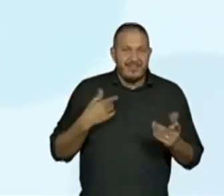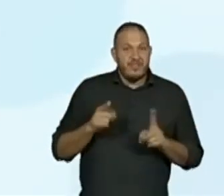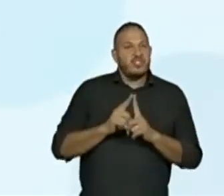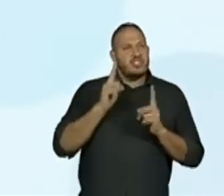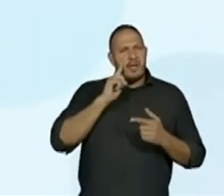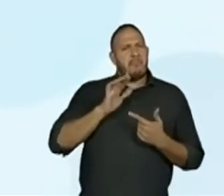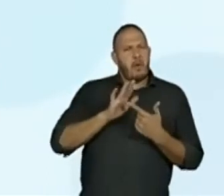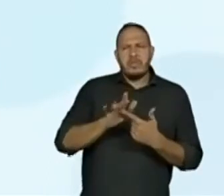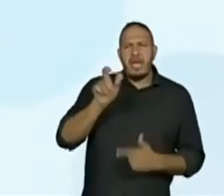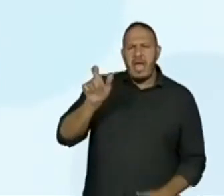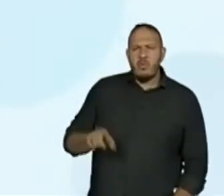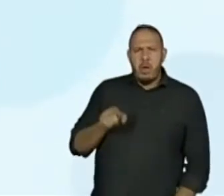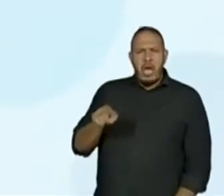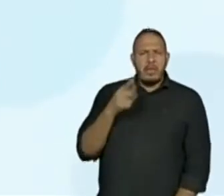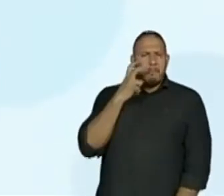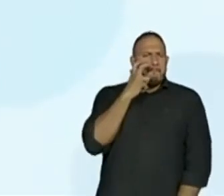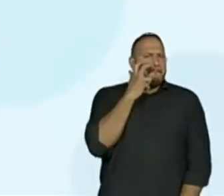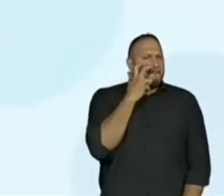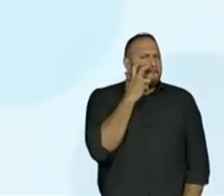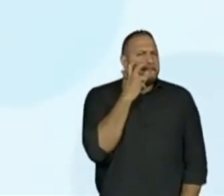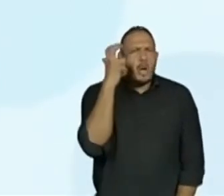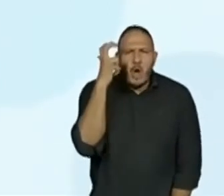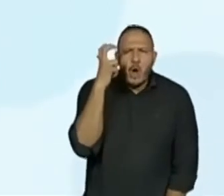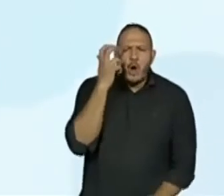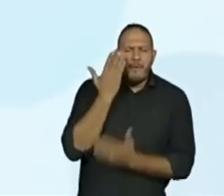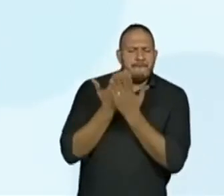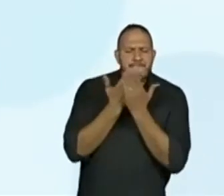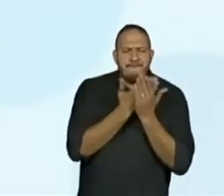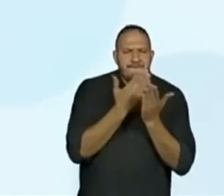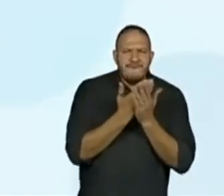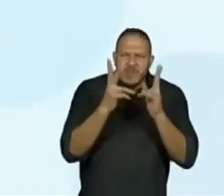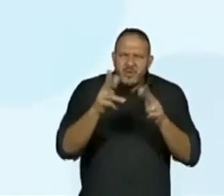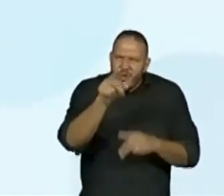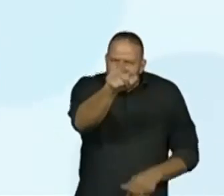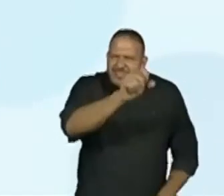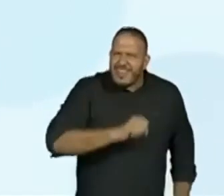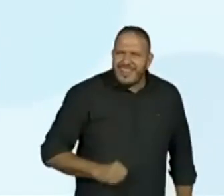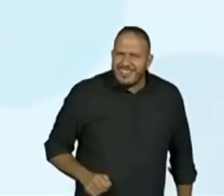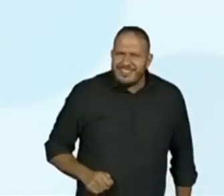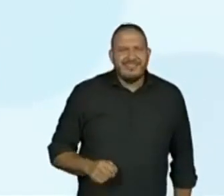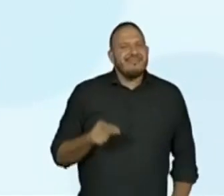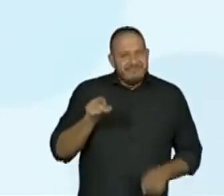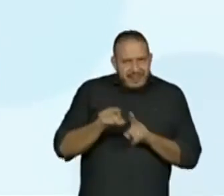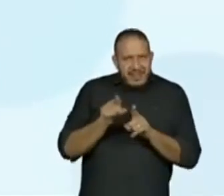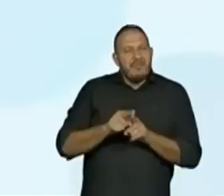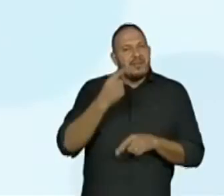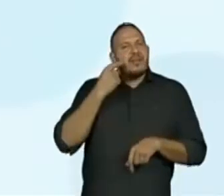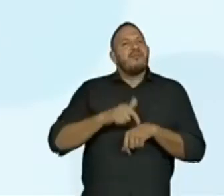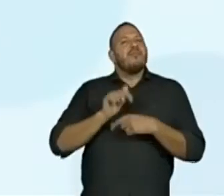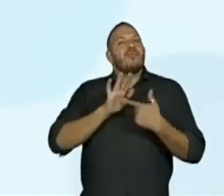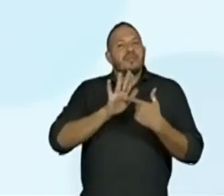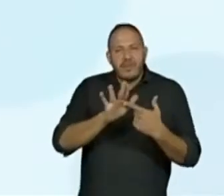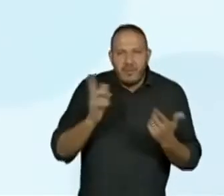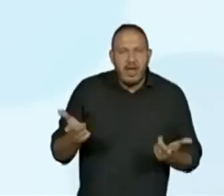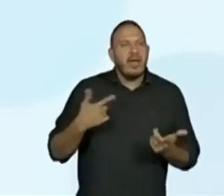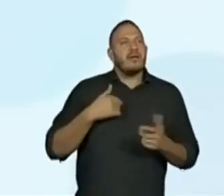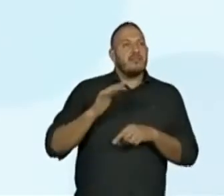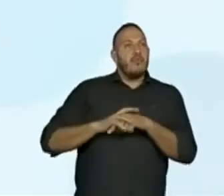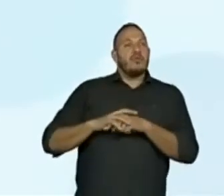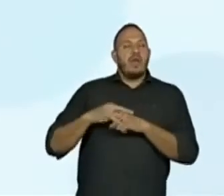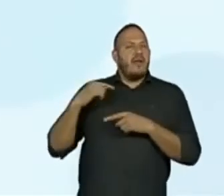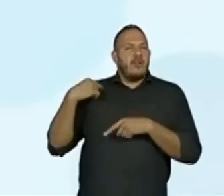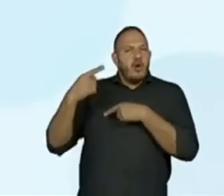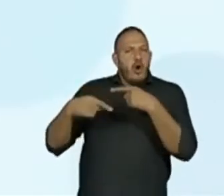excepcional estudante. Quer dizer que ela era ferinha como vocês. Além de mostrar tendências